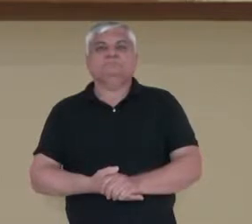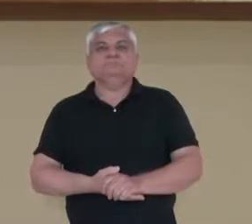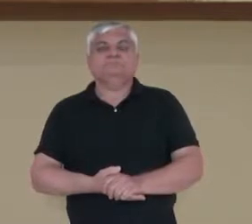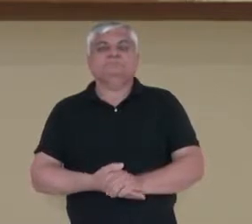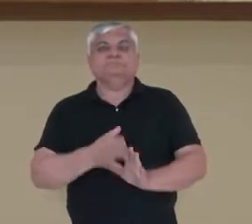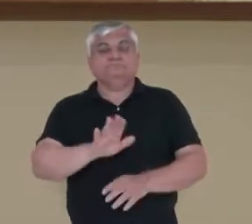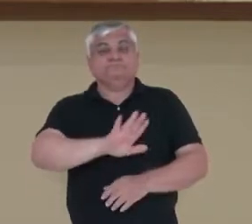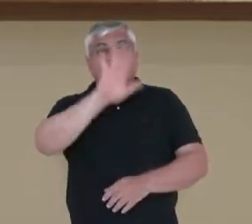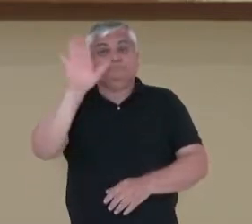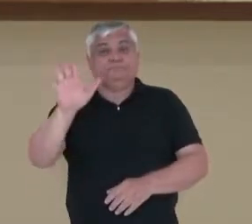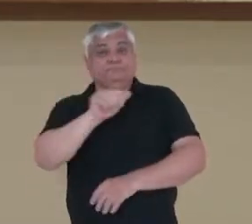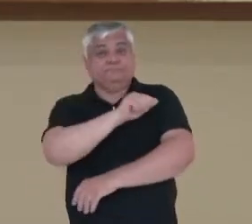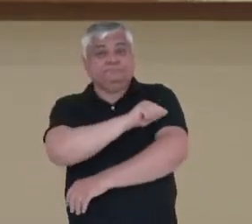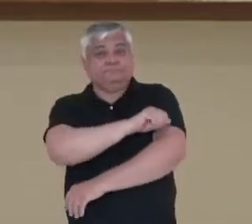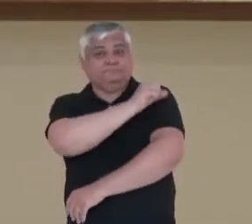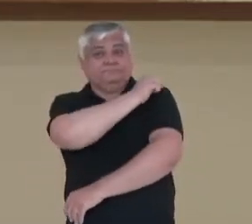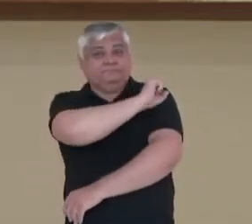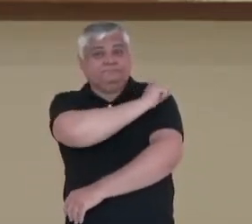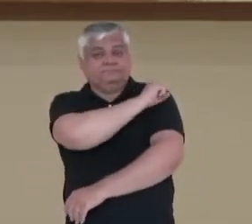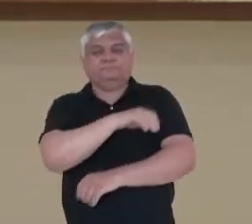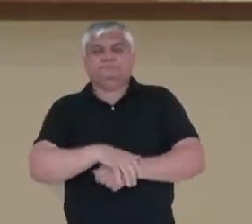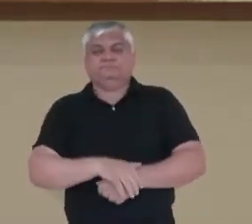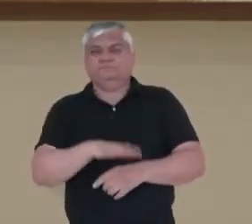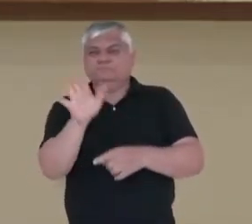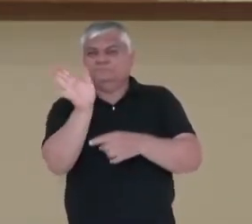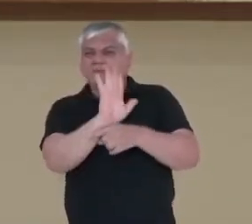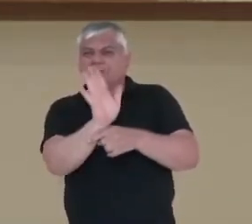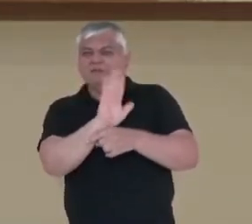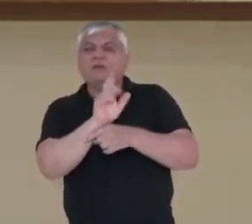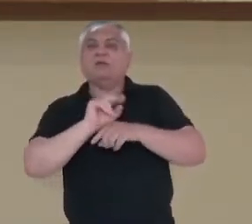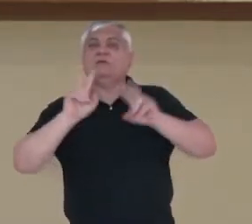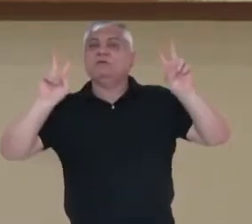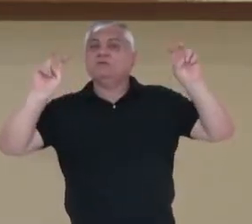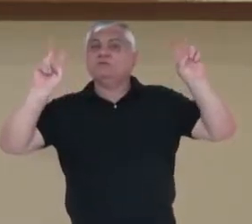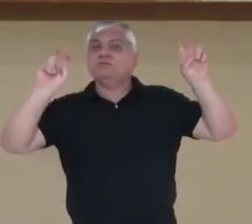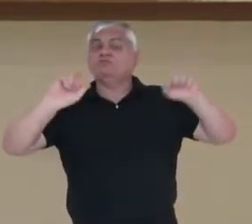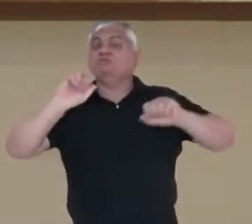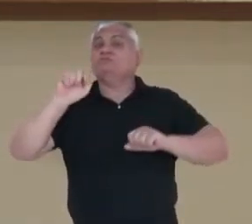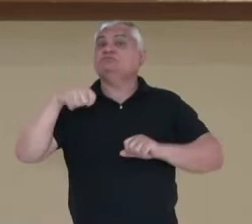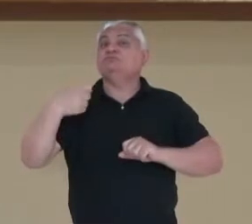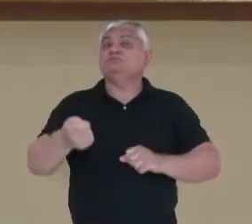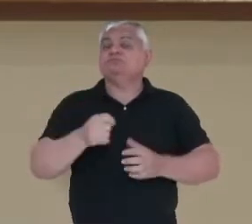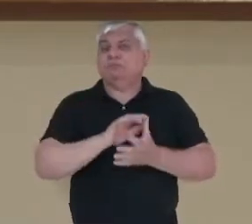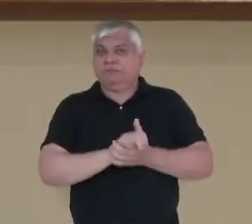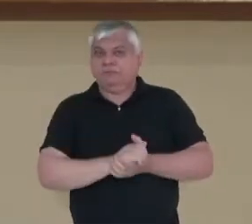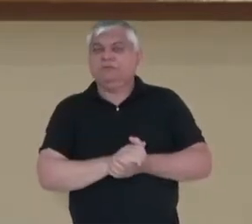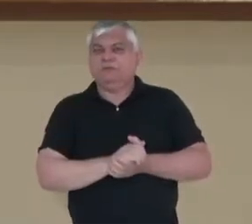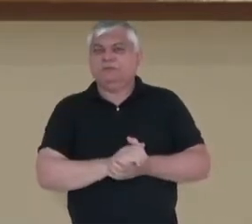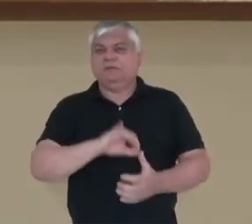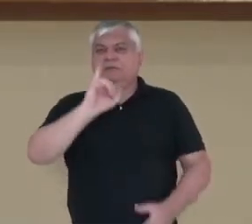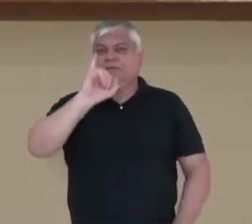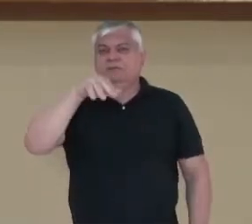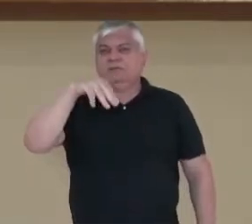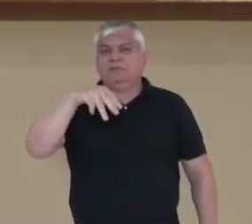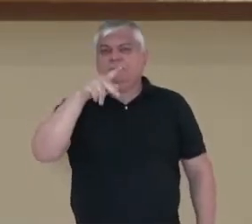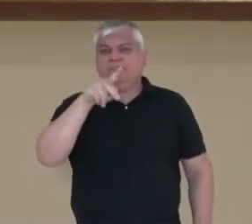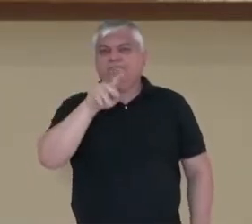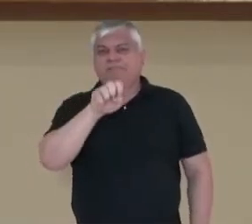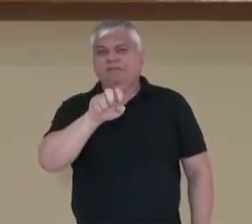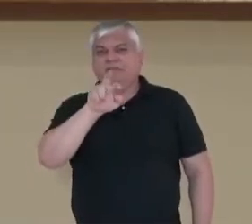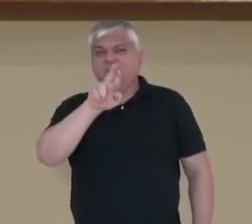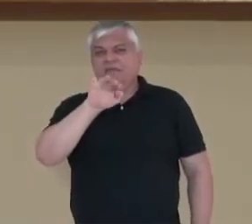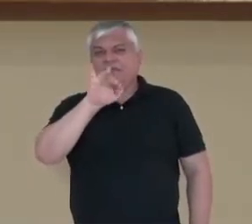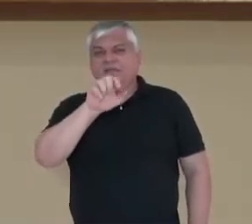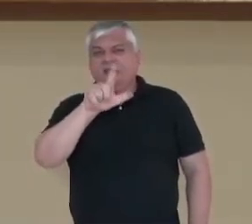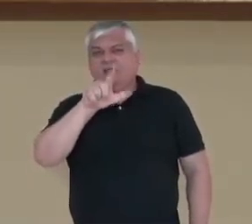Olá, estudantes do oitavo ano! Nesse vídeo vamos falar sobre o imperialismo na África, a